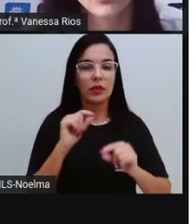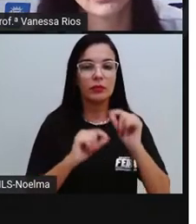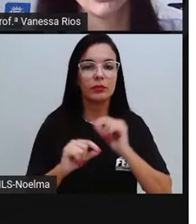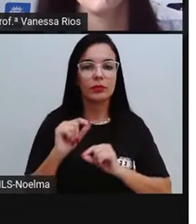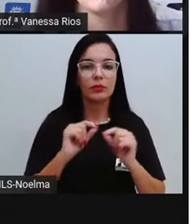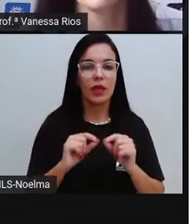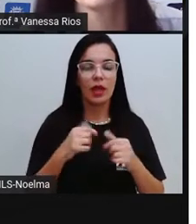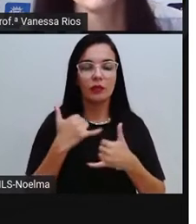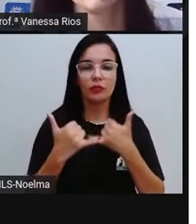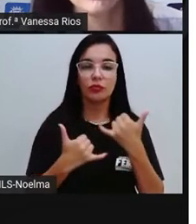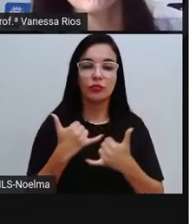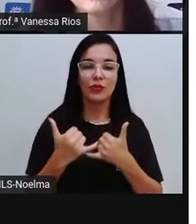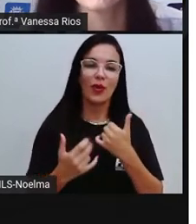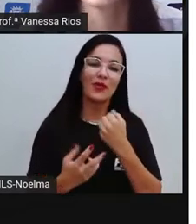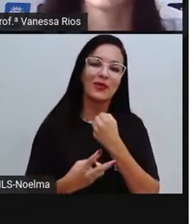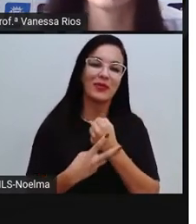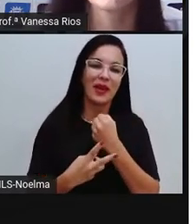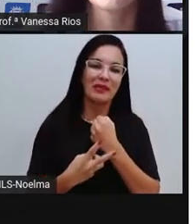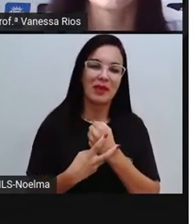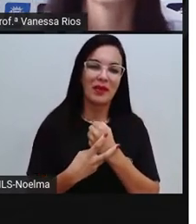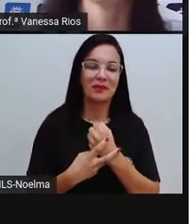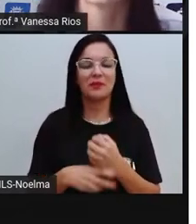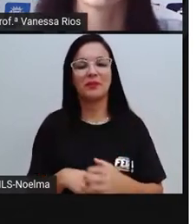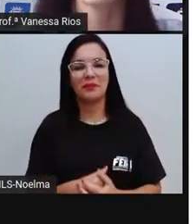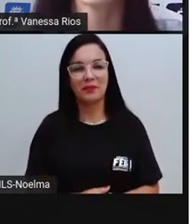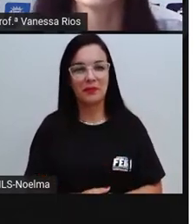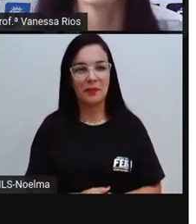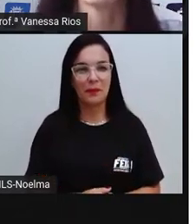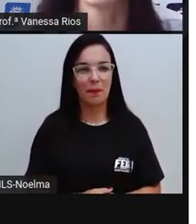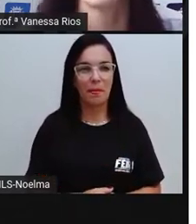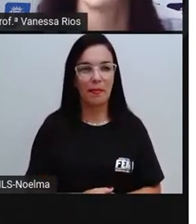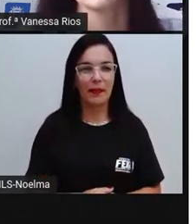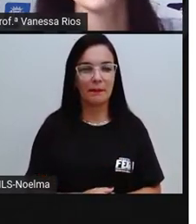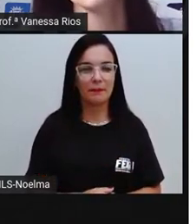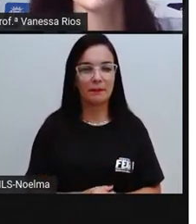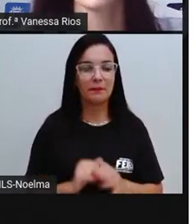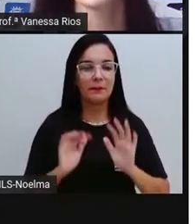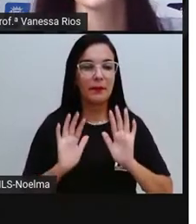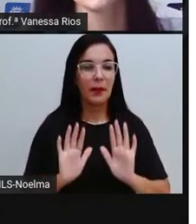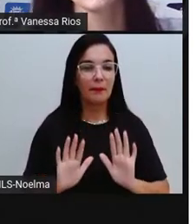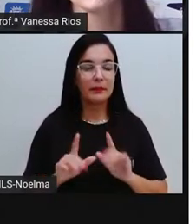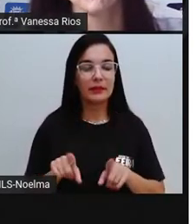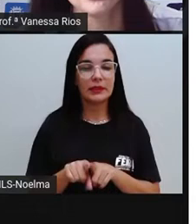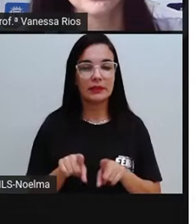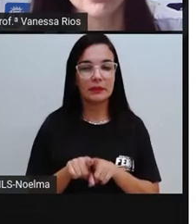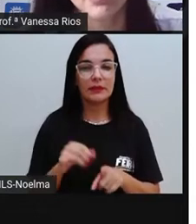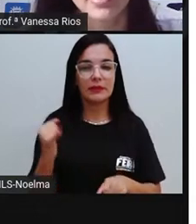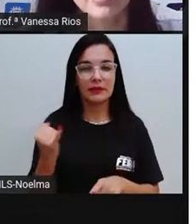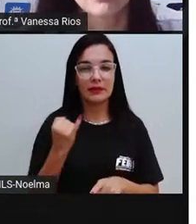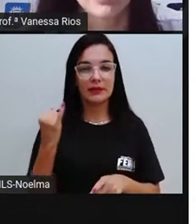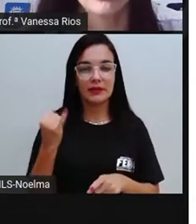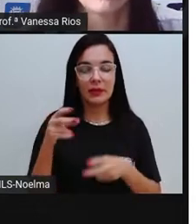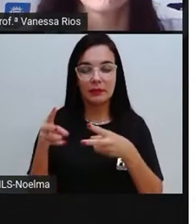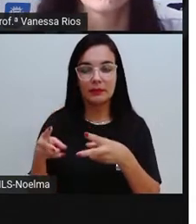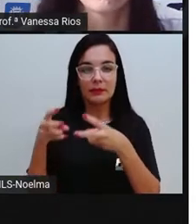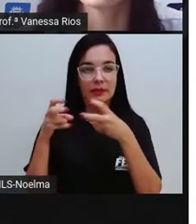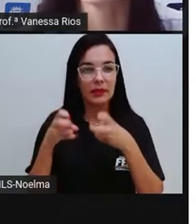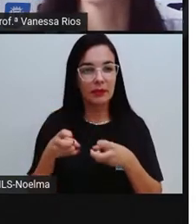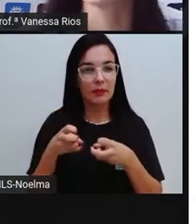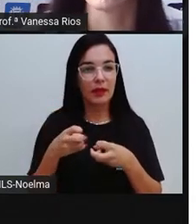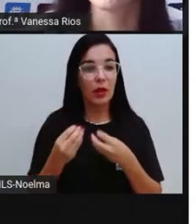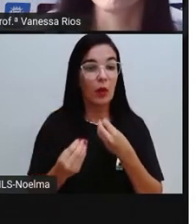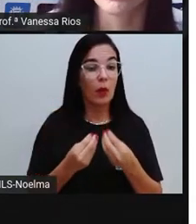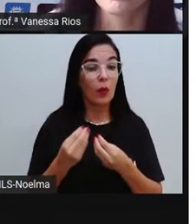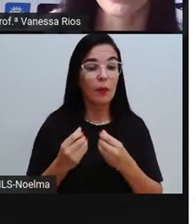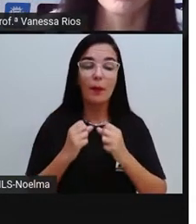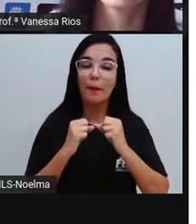de jogo, então é divertir, é brincar, é passar o tempo, mas é interessante a gente perceber, não é? O quanto